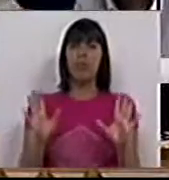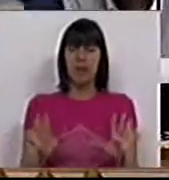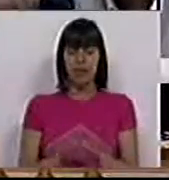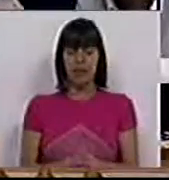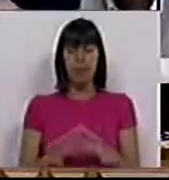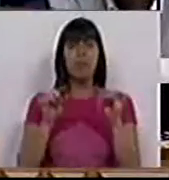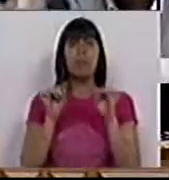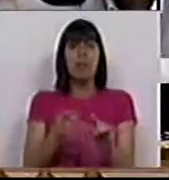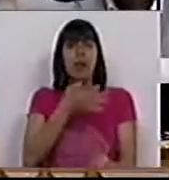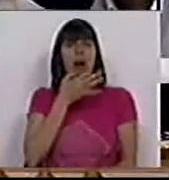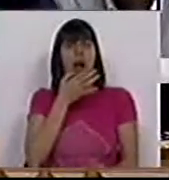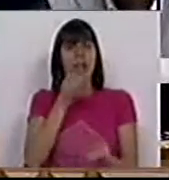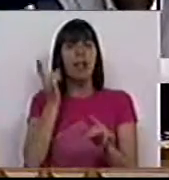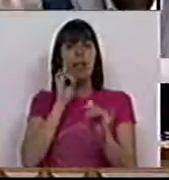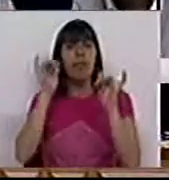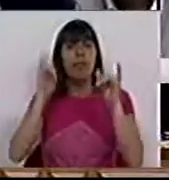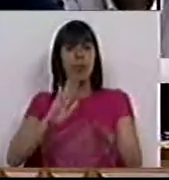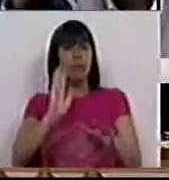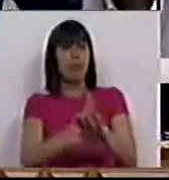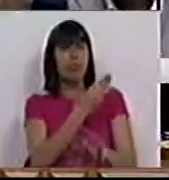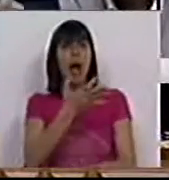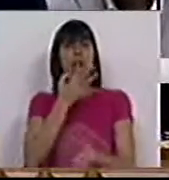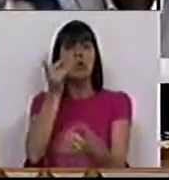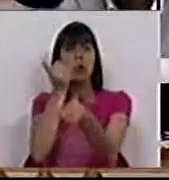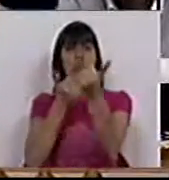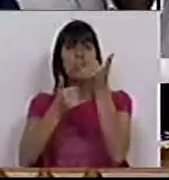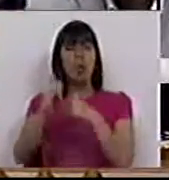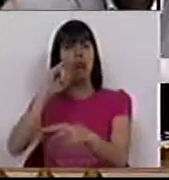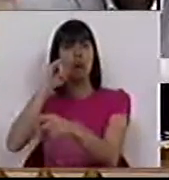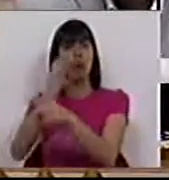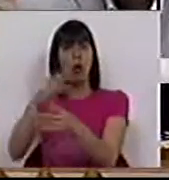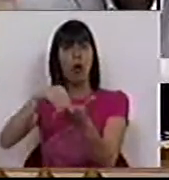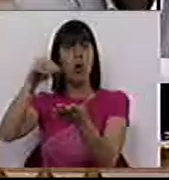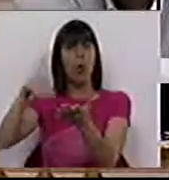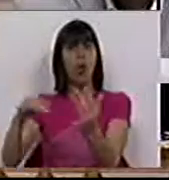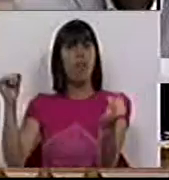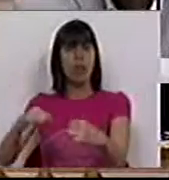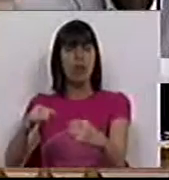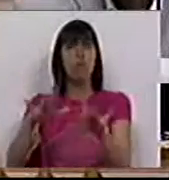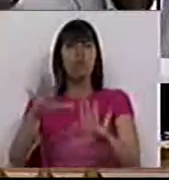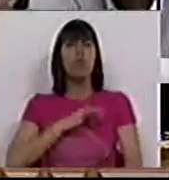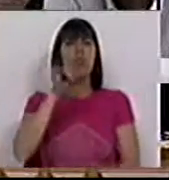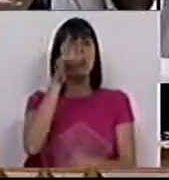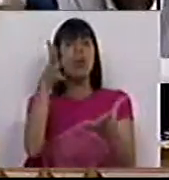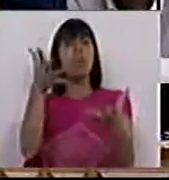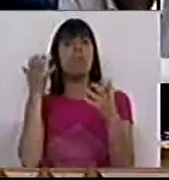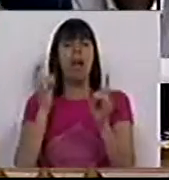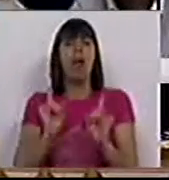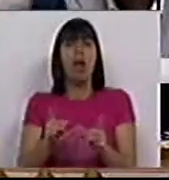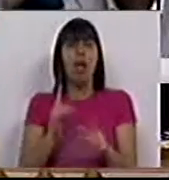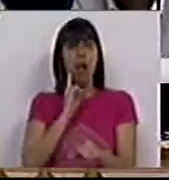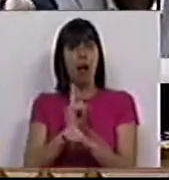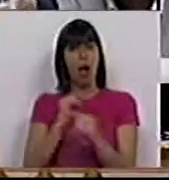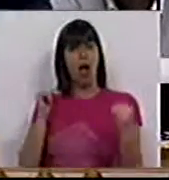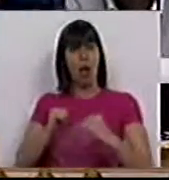é que elas só podem caducar quando substituídas por outras convenções. E o que os senhores querem é